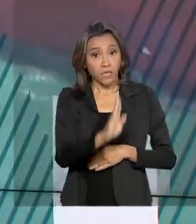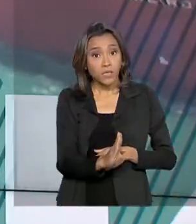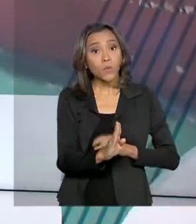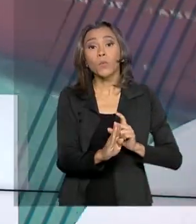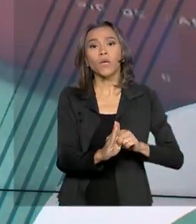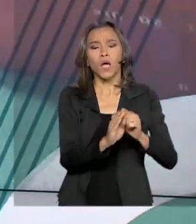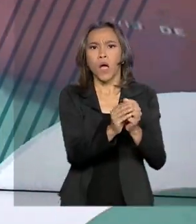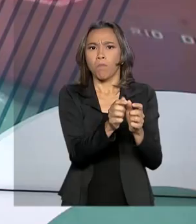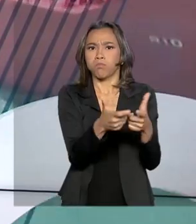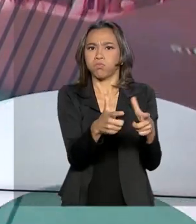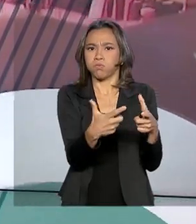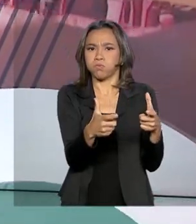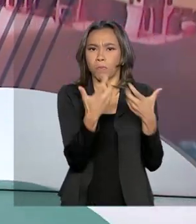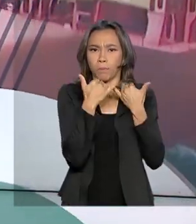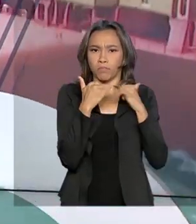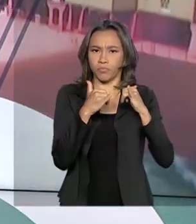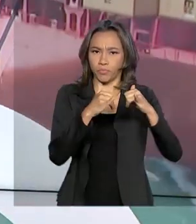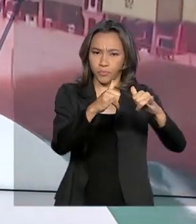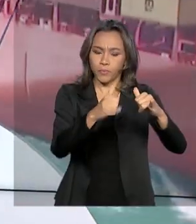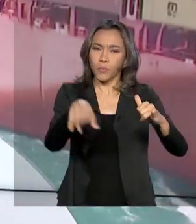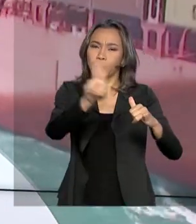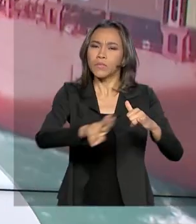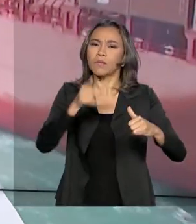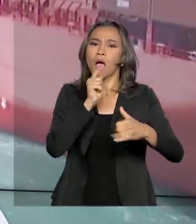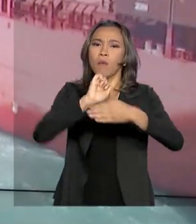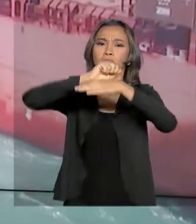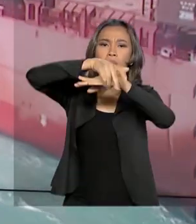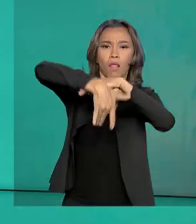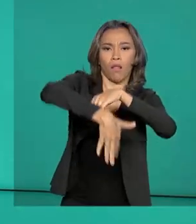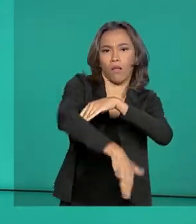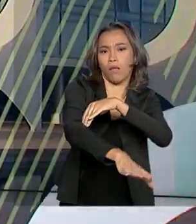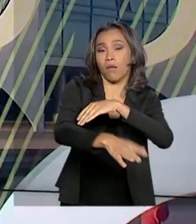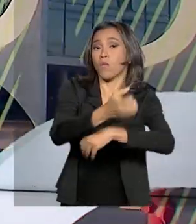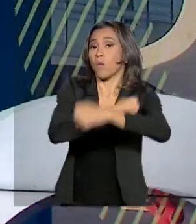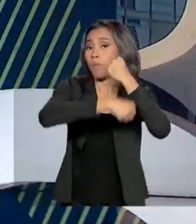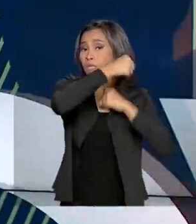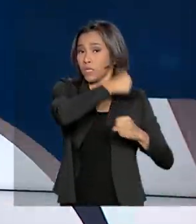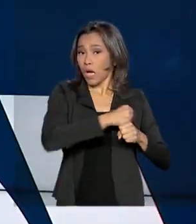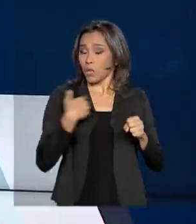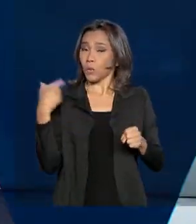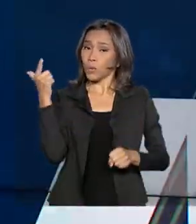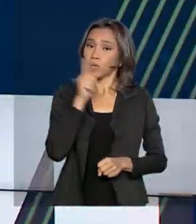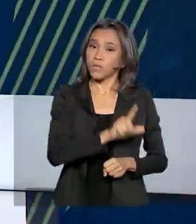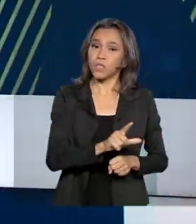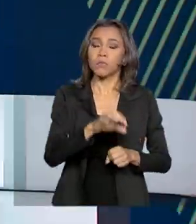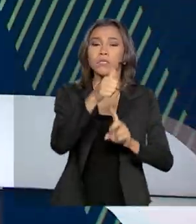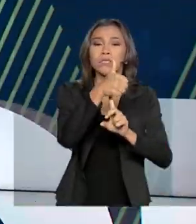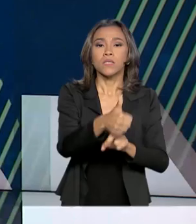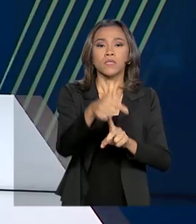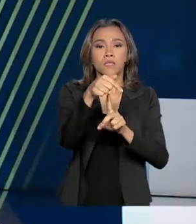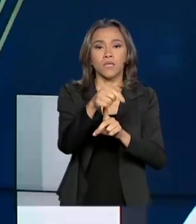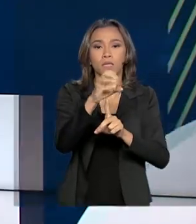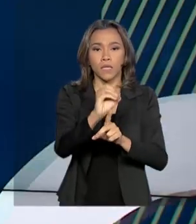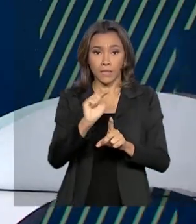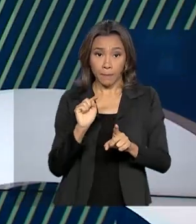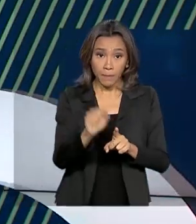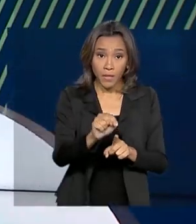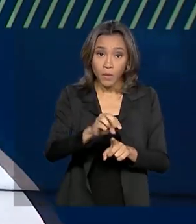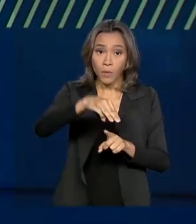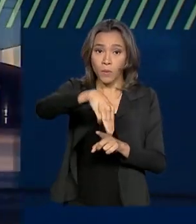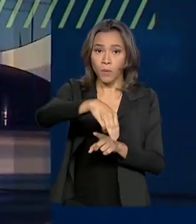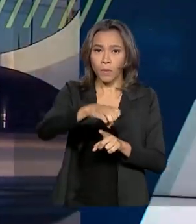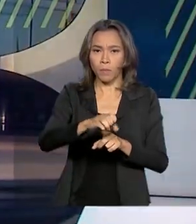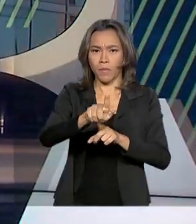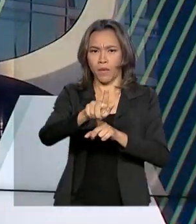geração de energia a partir de fontes renováveis. No ano passado, alcançamos a marca de 170 mil megawatts de